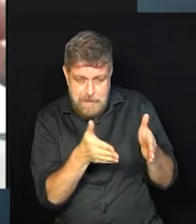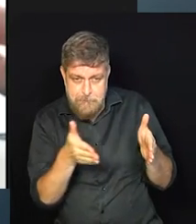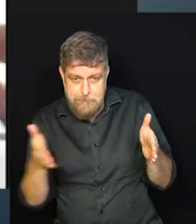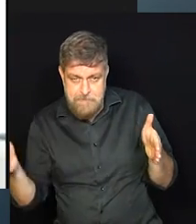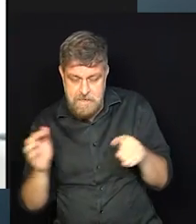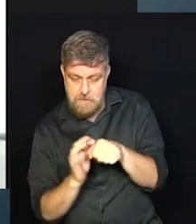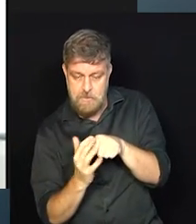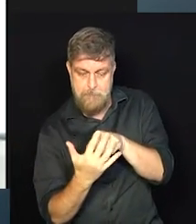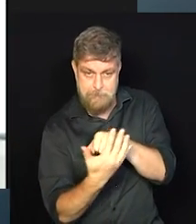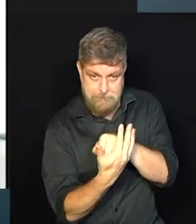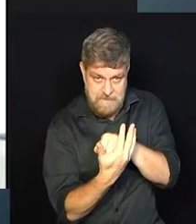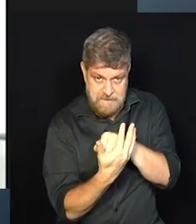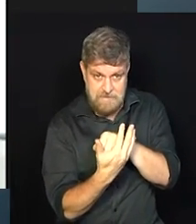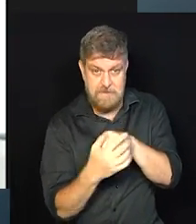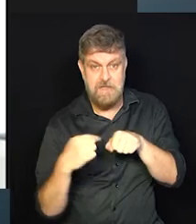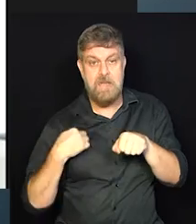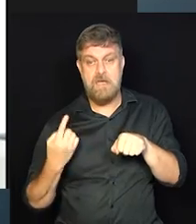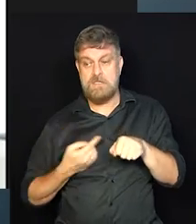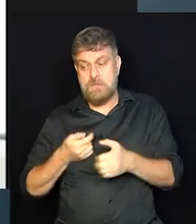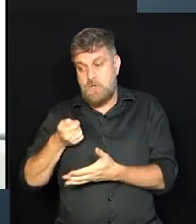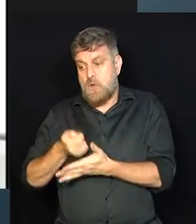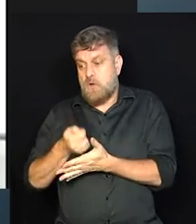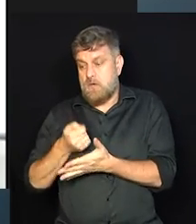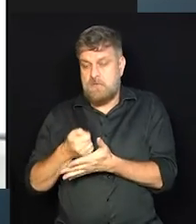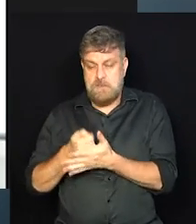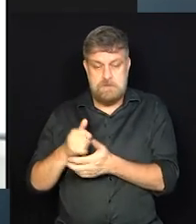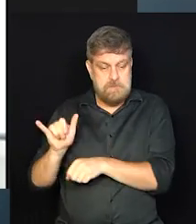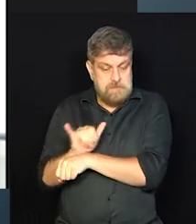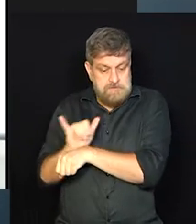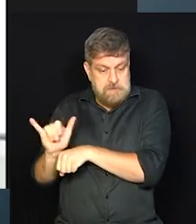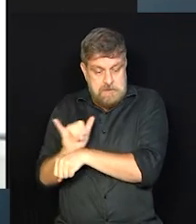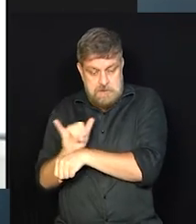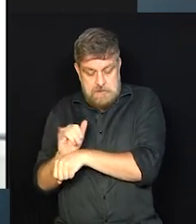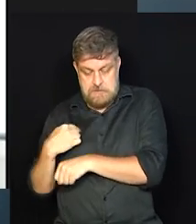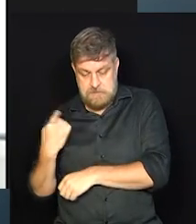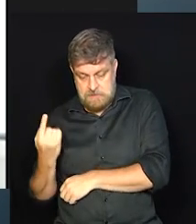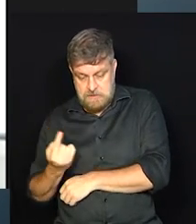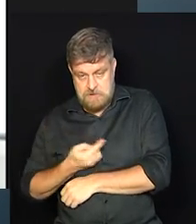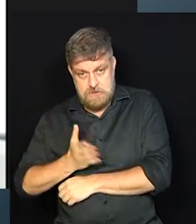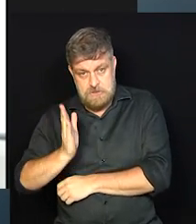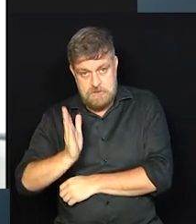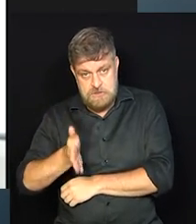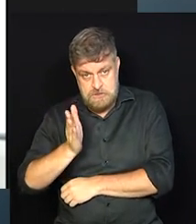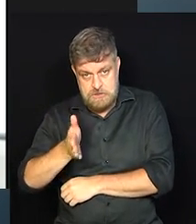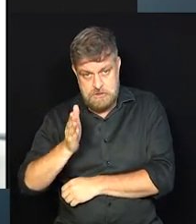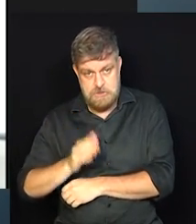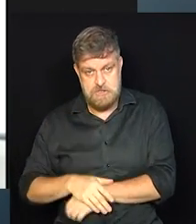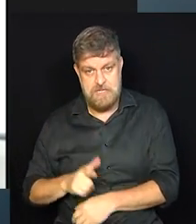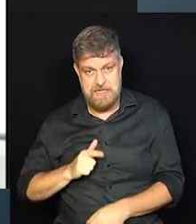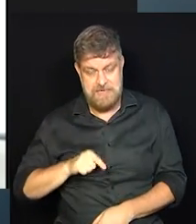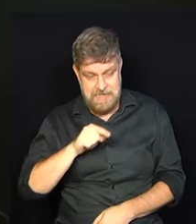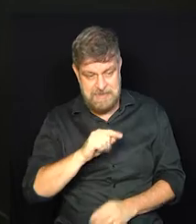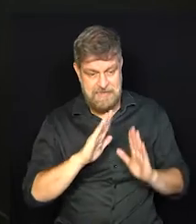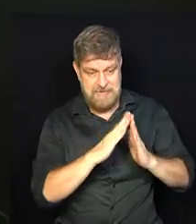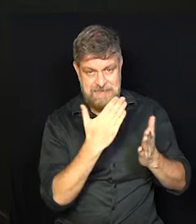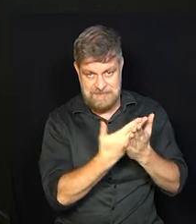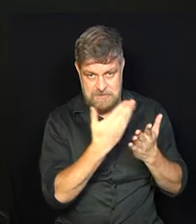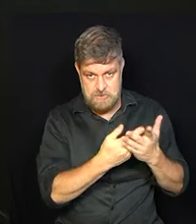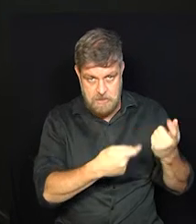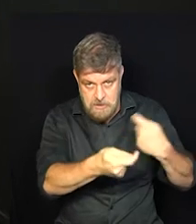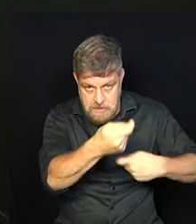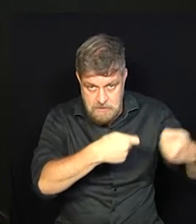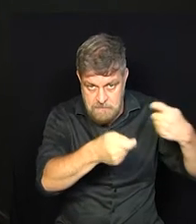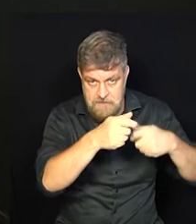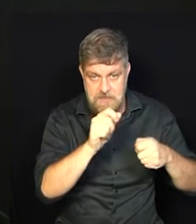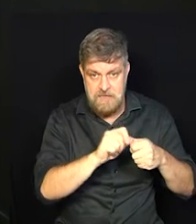é que a gente foi obrigada a fazer um movimento que a gente já até indica na escola de negócios,